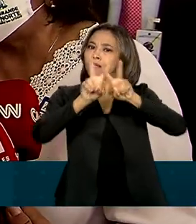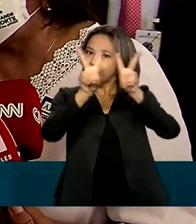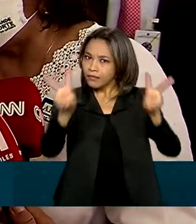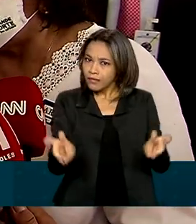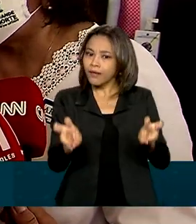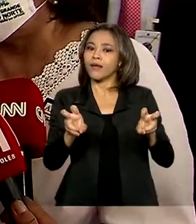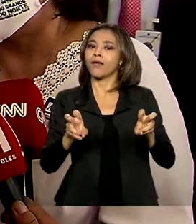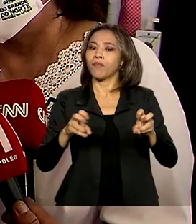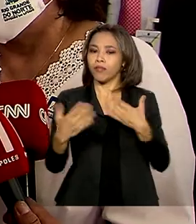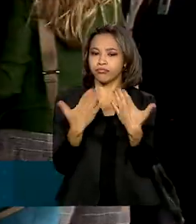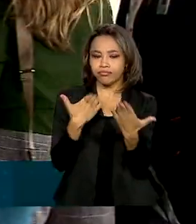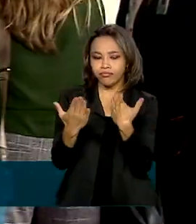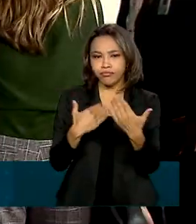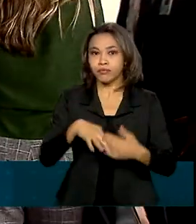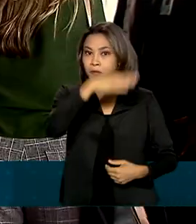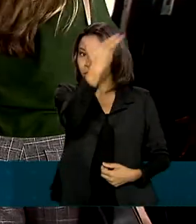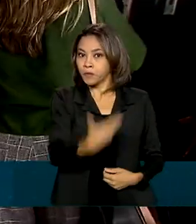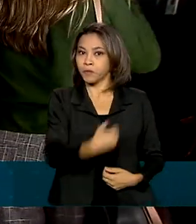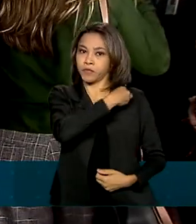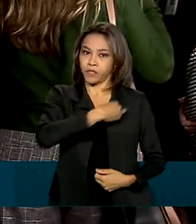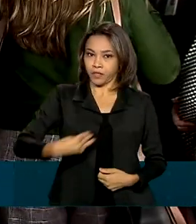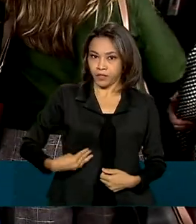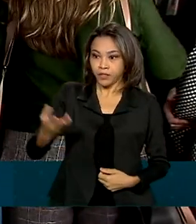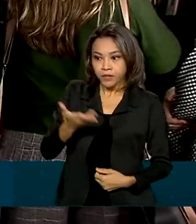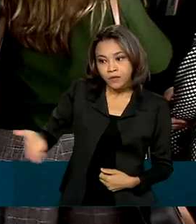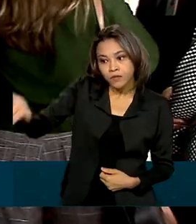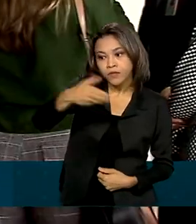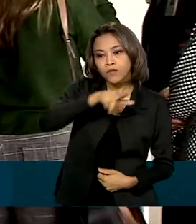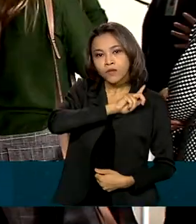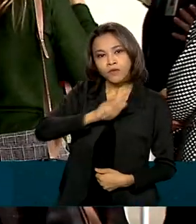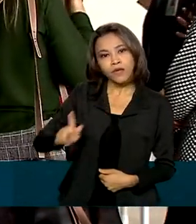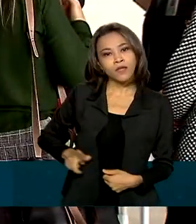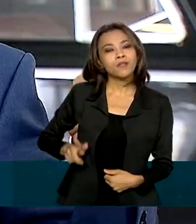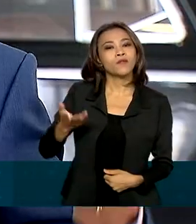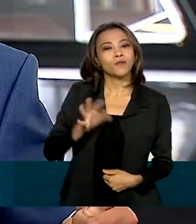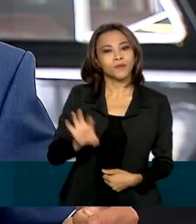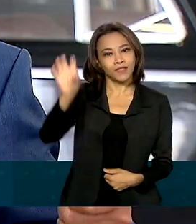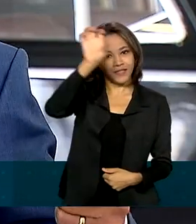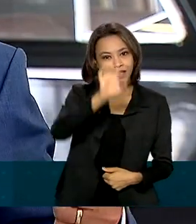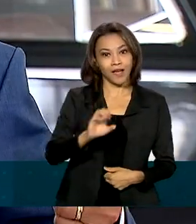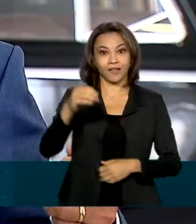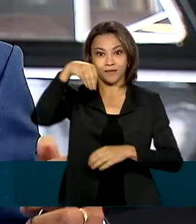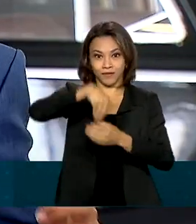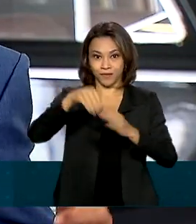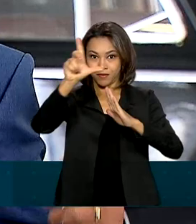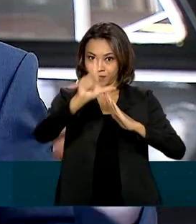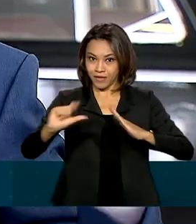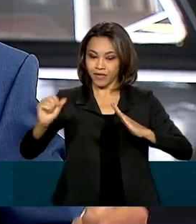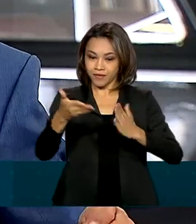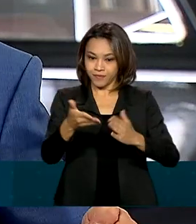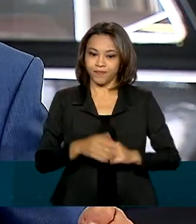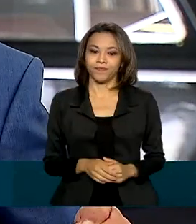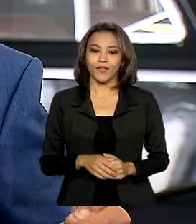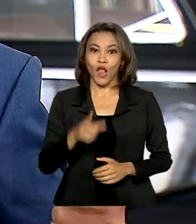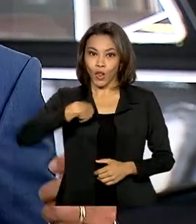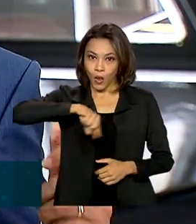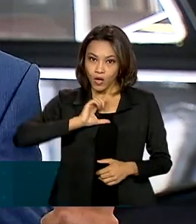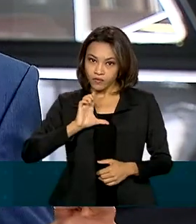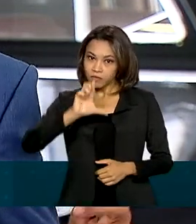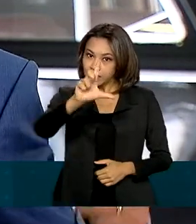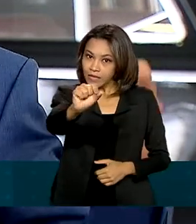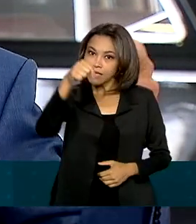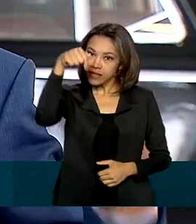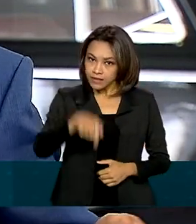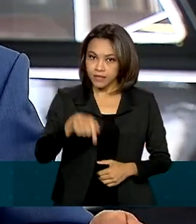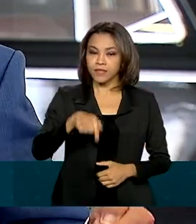conversa entre o ministro da saúde e todos os governadores no Palácio do Planalto. Saímos daqui seguros